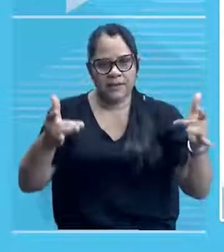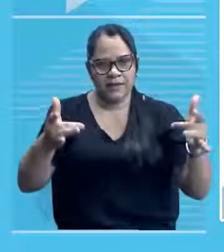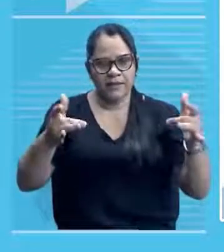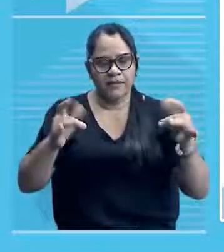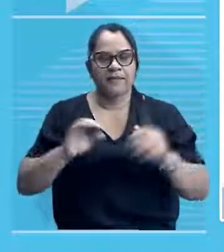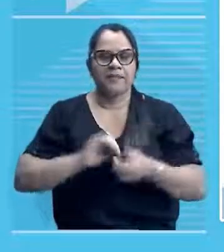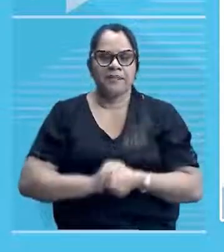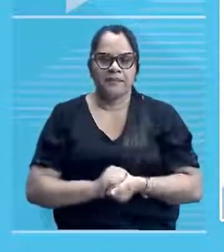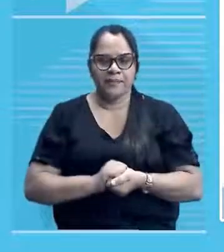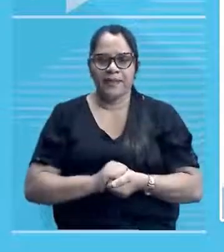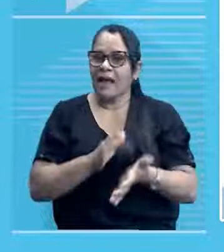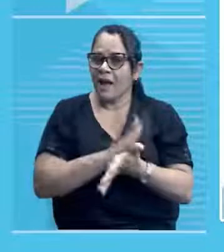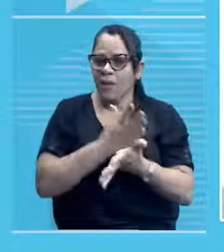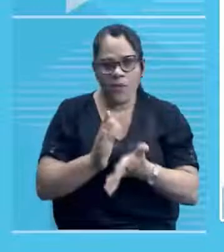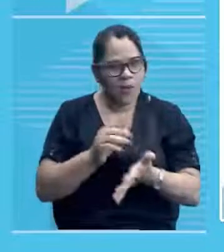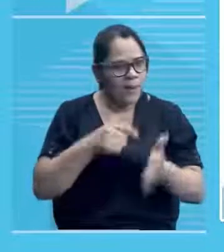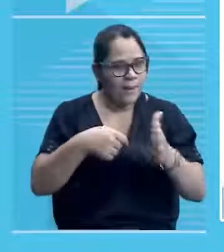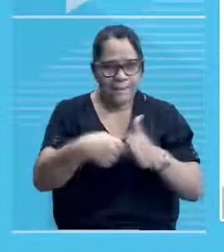Alguma pergunta?